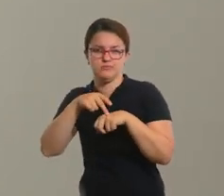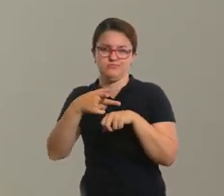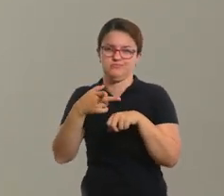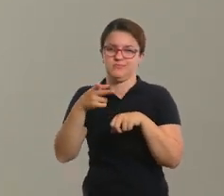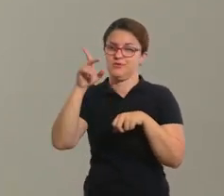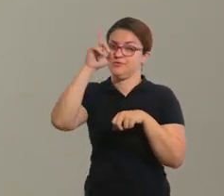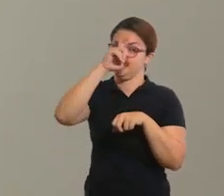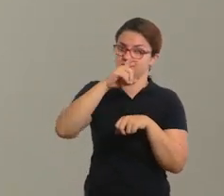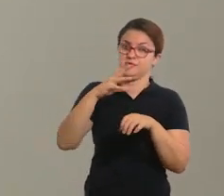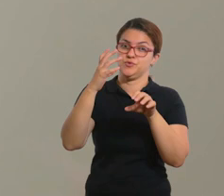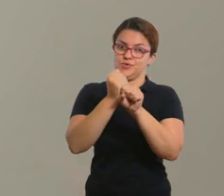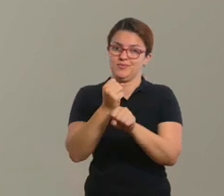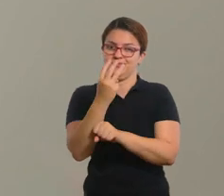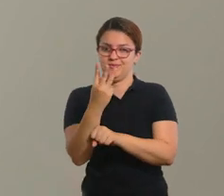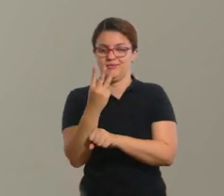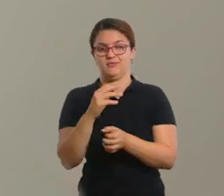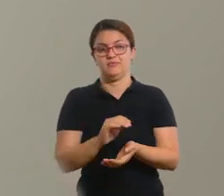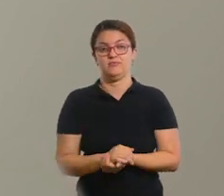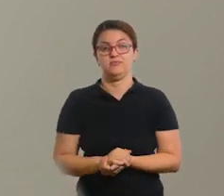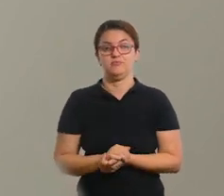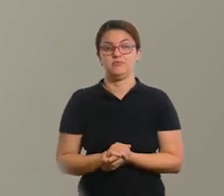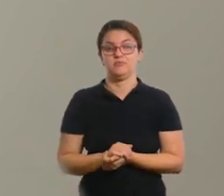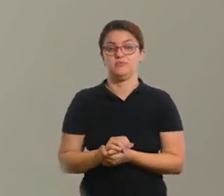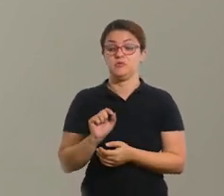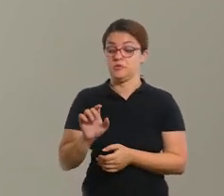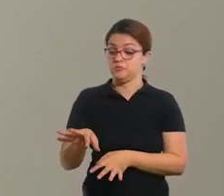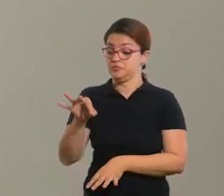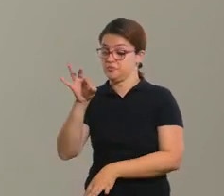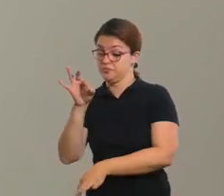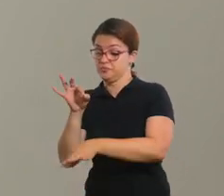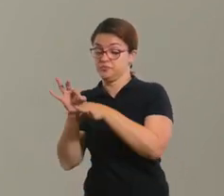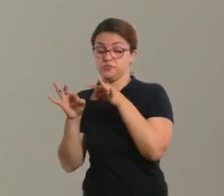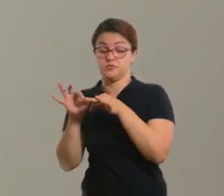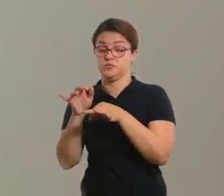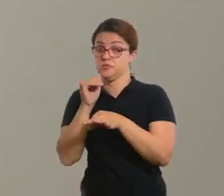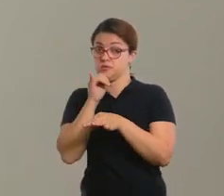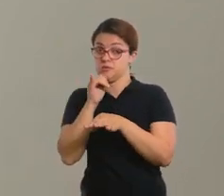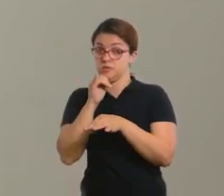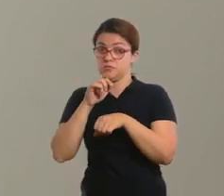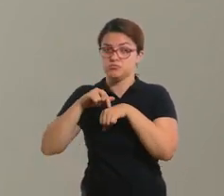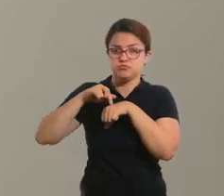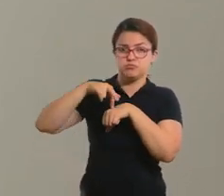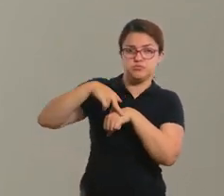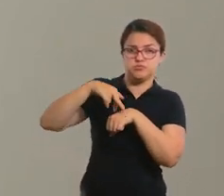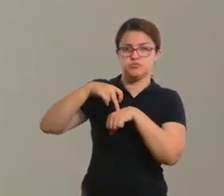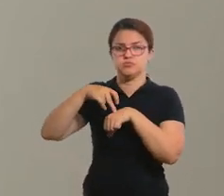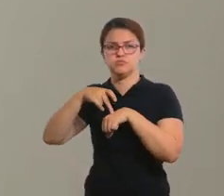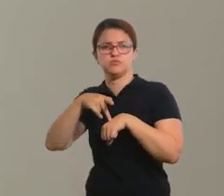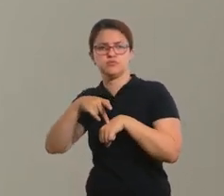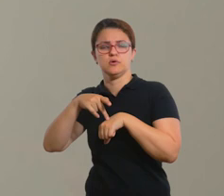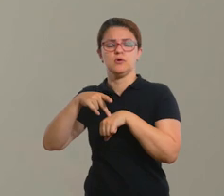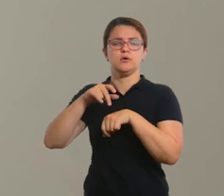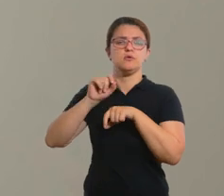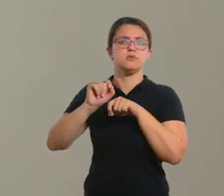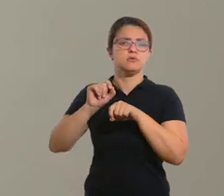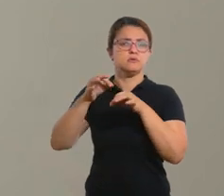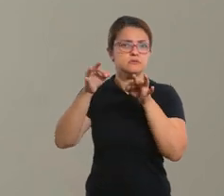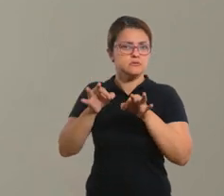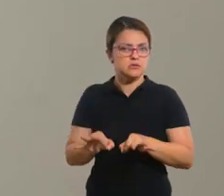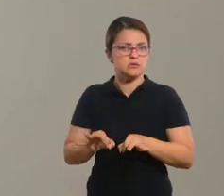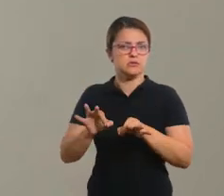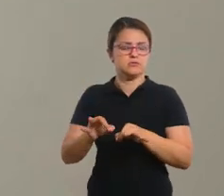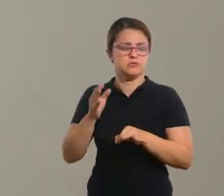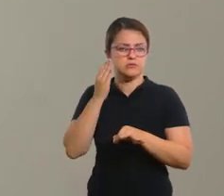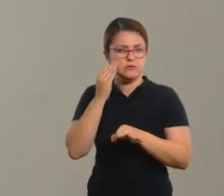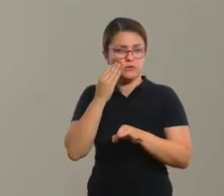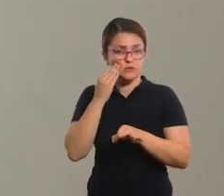o difícil eu vou colocar três pontos. E vamos ver o que vai ser sorteado. Sorteou o chute, ele vai saber que se ele fazer o